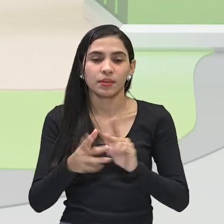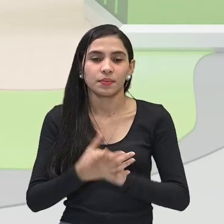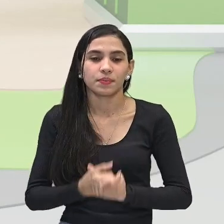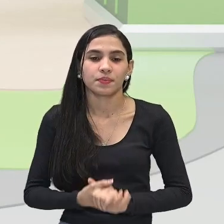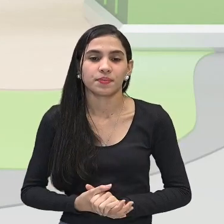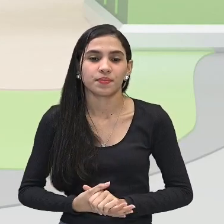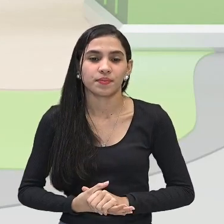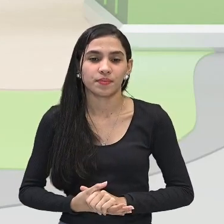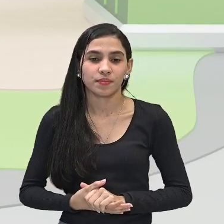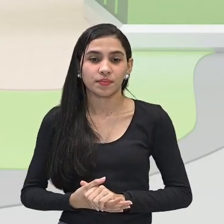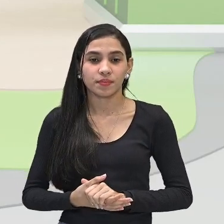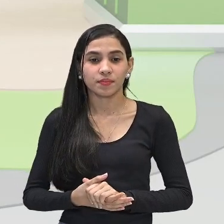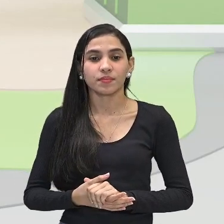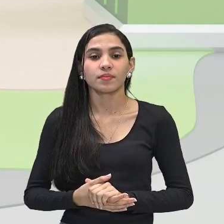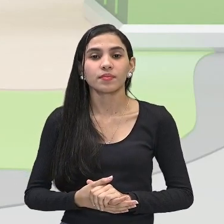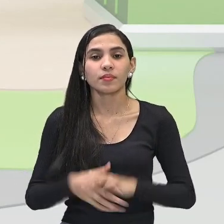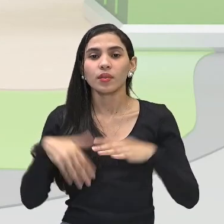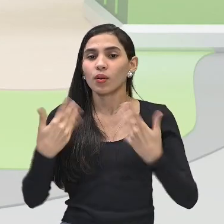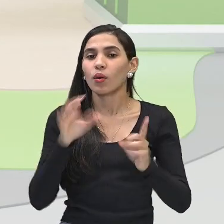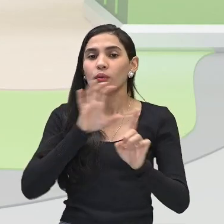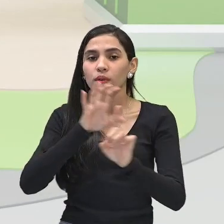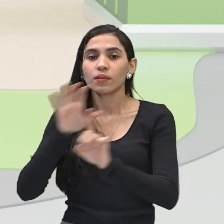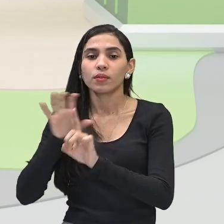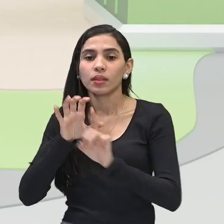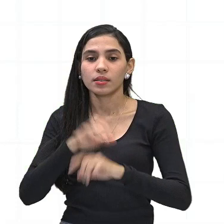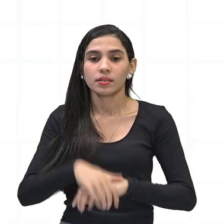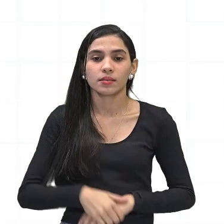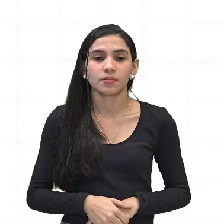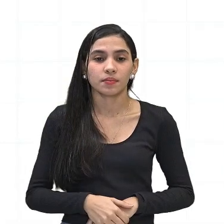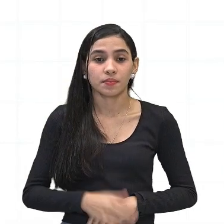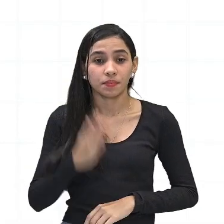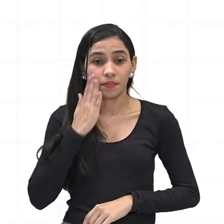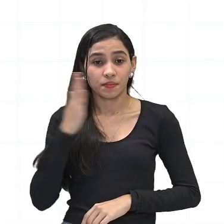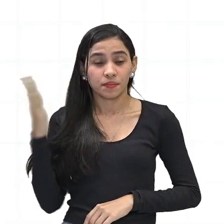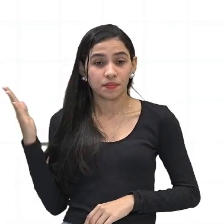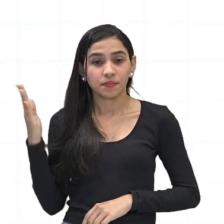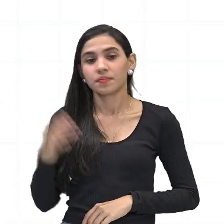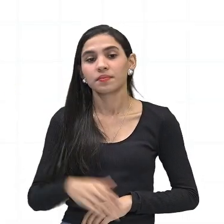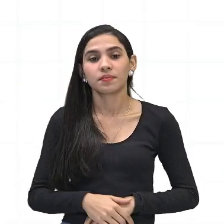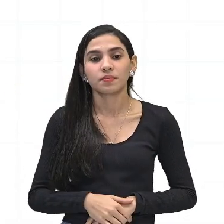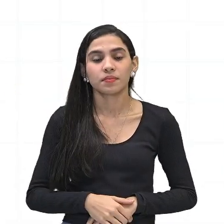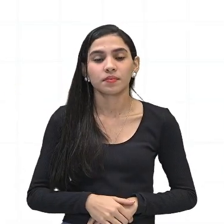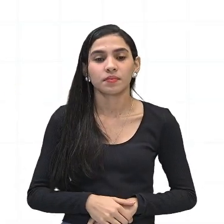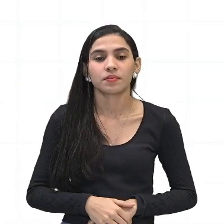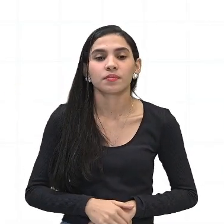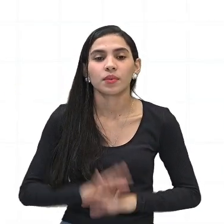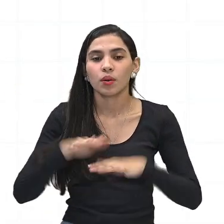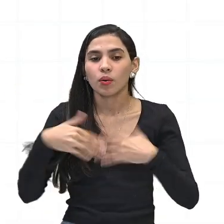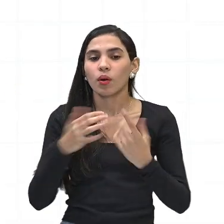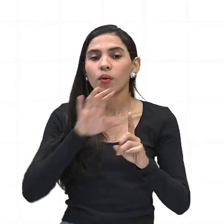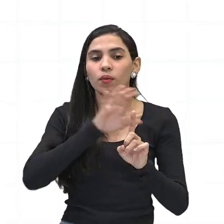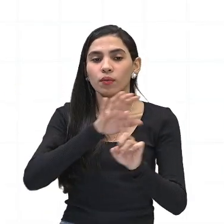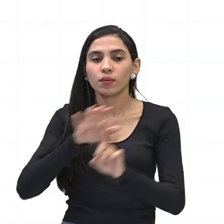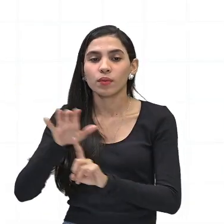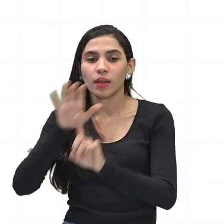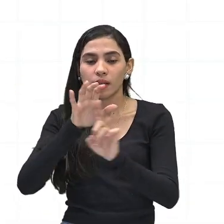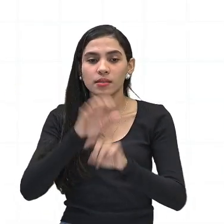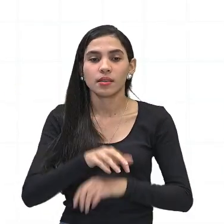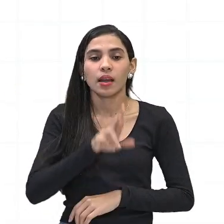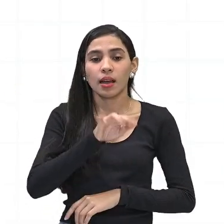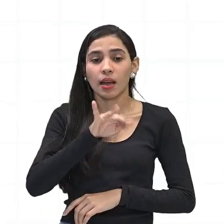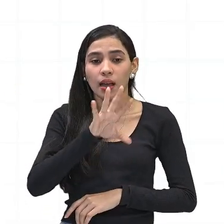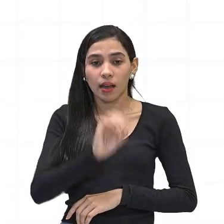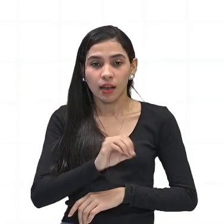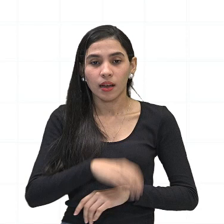tá bom? Vamos ver a influência nos ecossistemas. Olha, que influência esses raios ultravioletas eles têm para